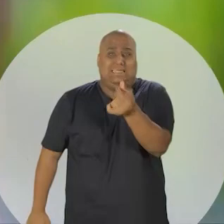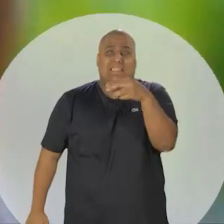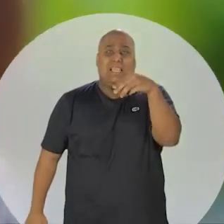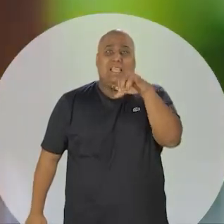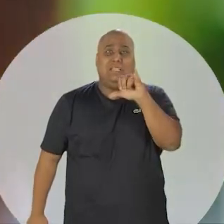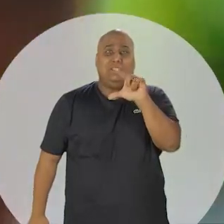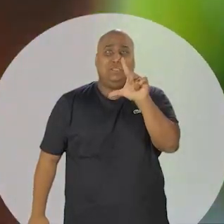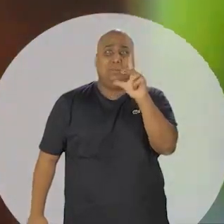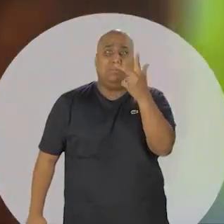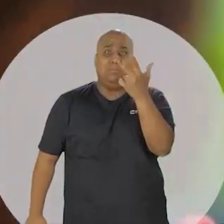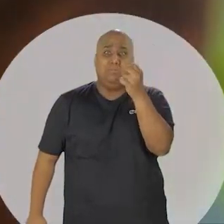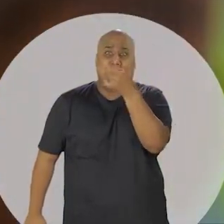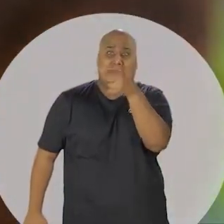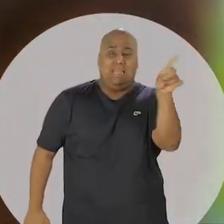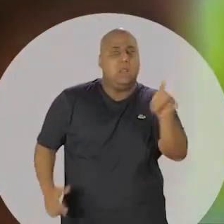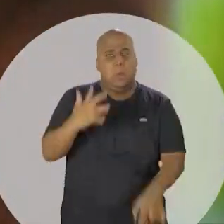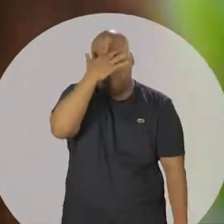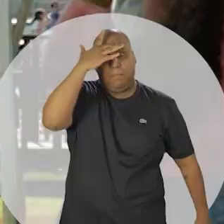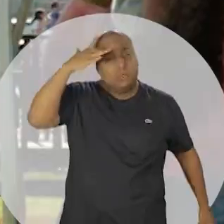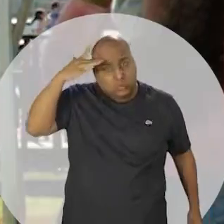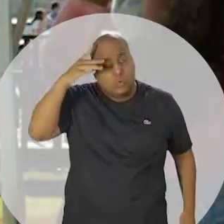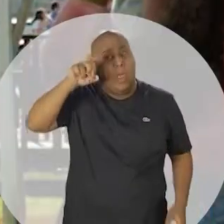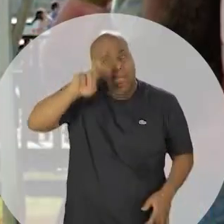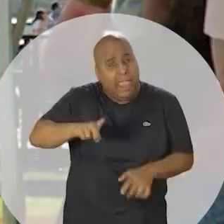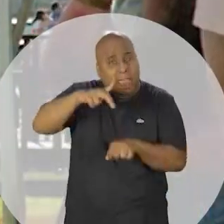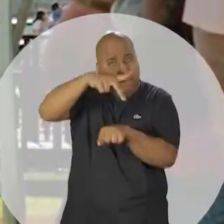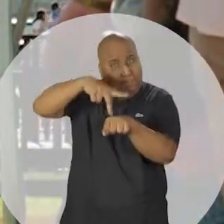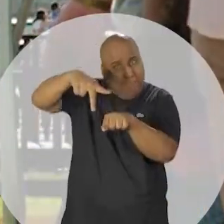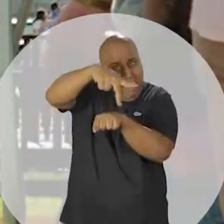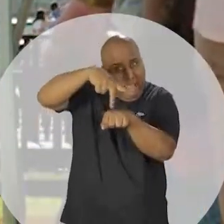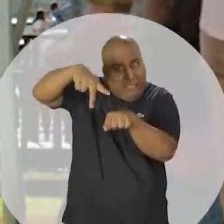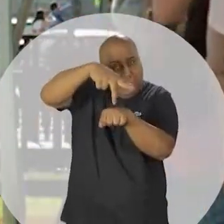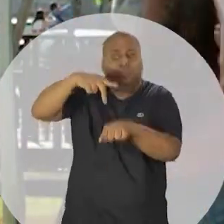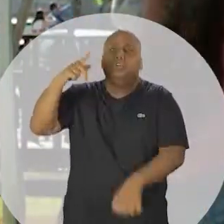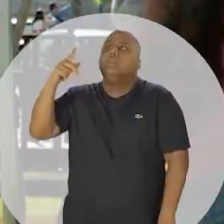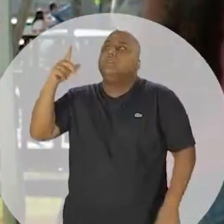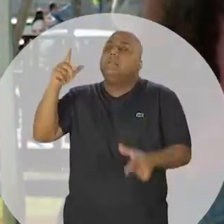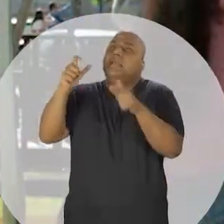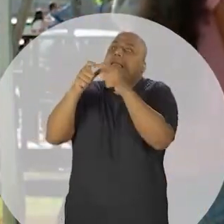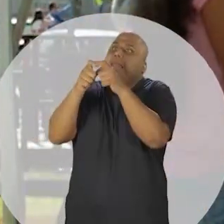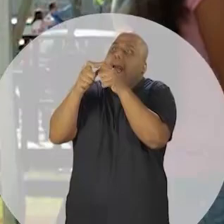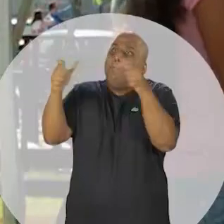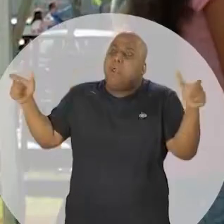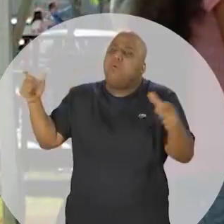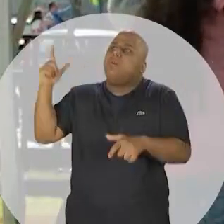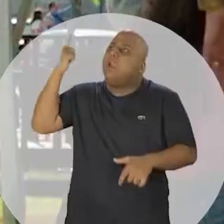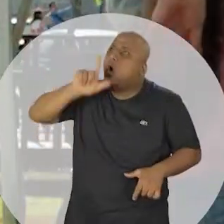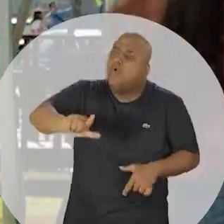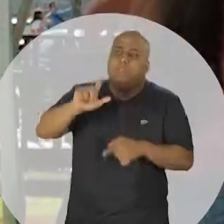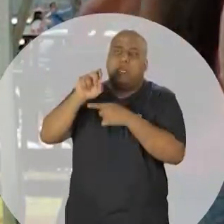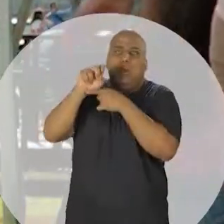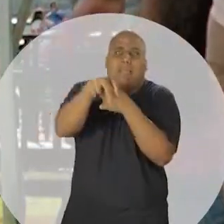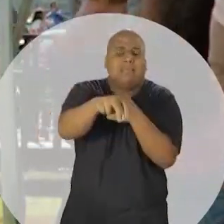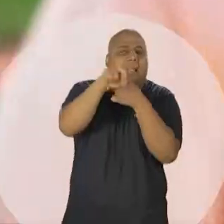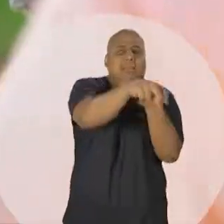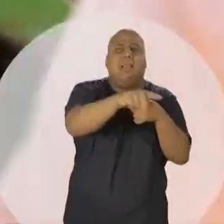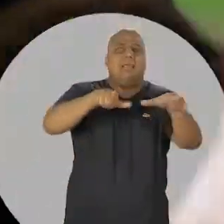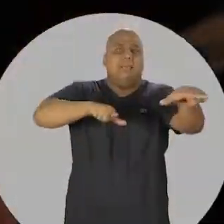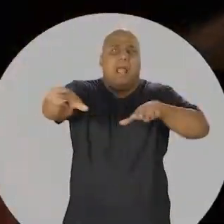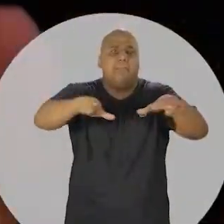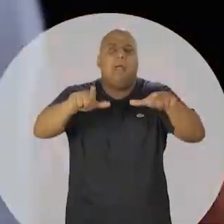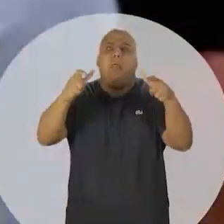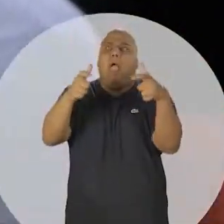isso é um mercado importante para qualquer lugar do mundo, é um país que, quando deu-se a oportunidade de incrementar a renda do povo,